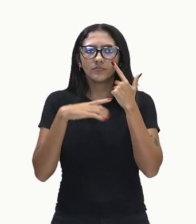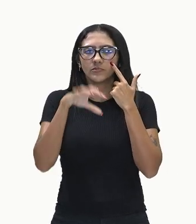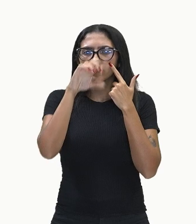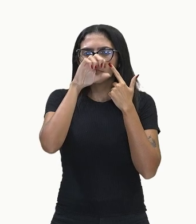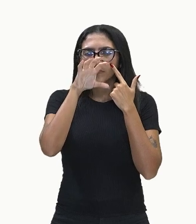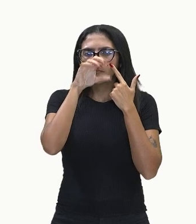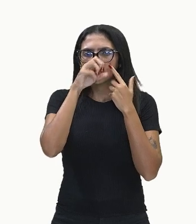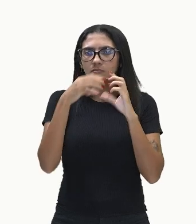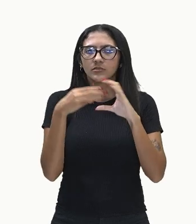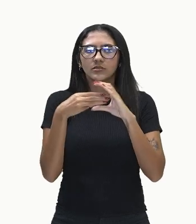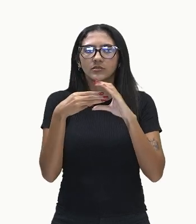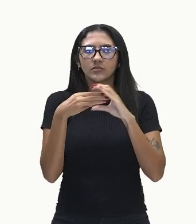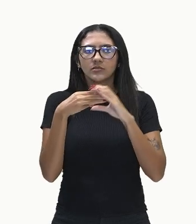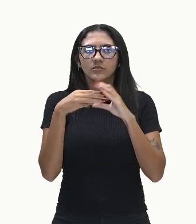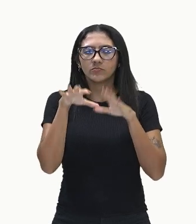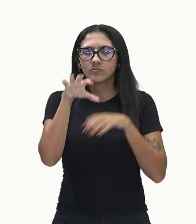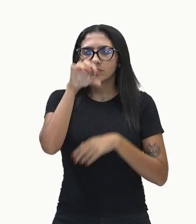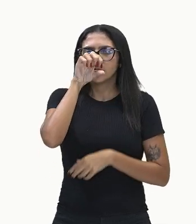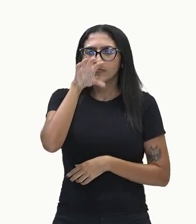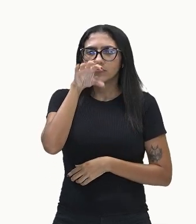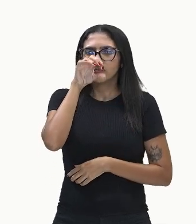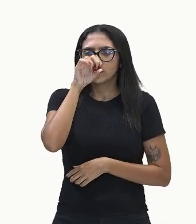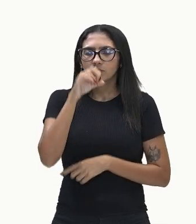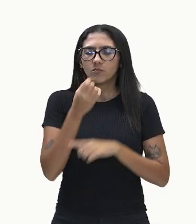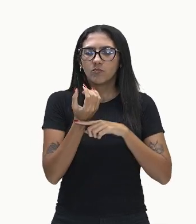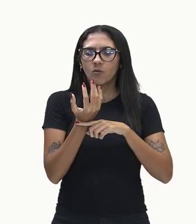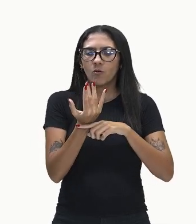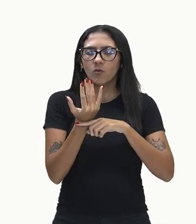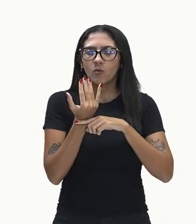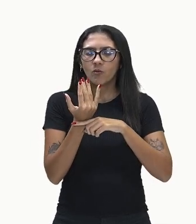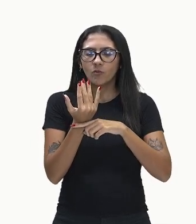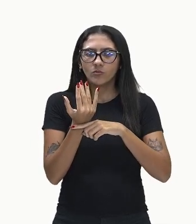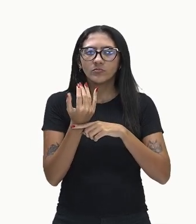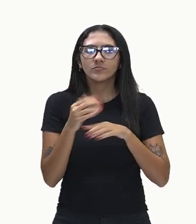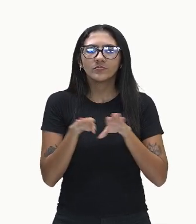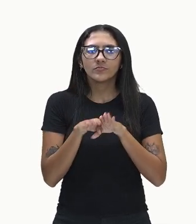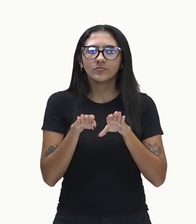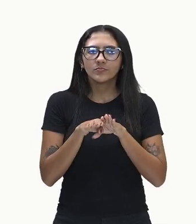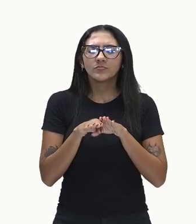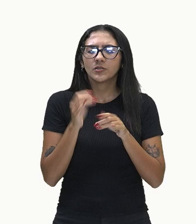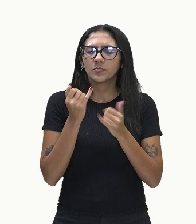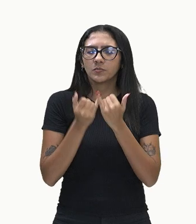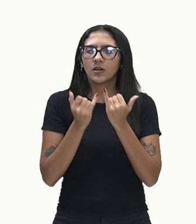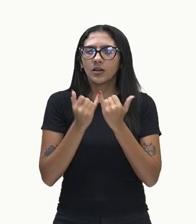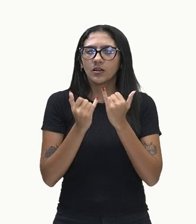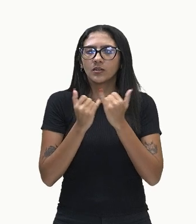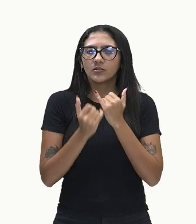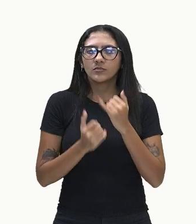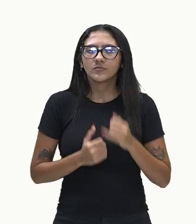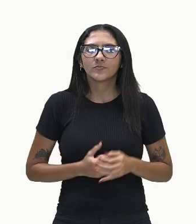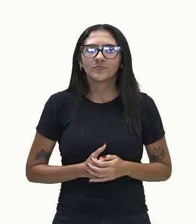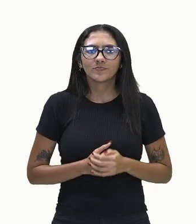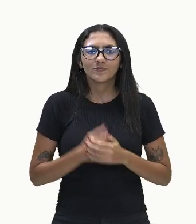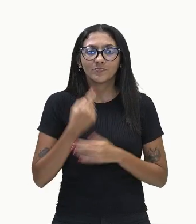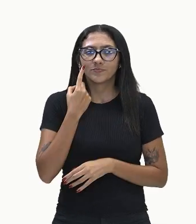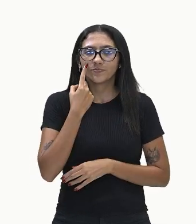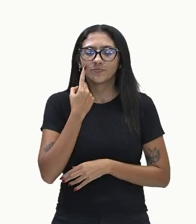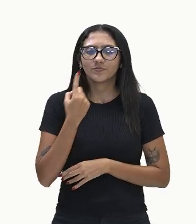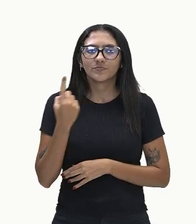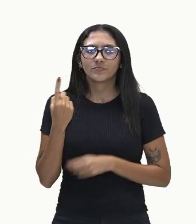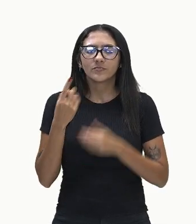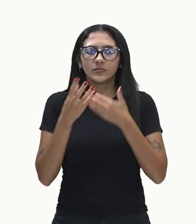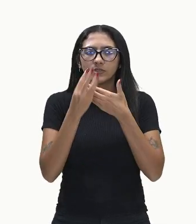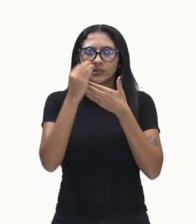olfativas, tá bom o nome delas, e bem aqui elas estão localizadas, tá Aqui no trato, na parte